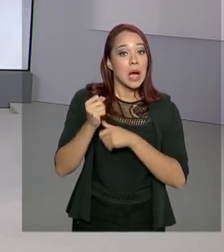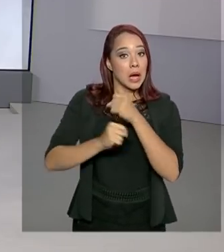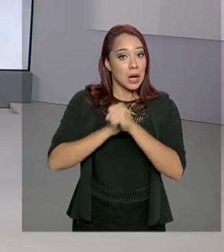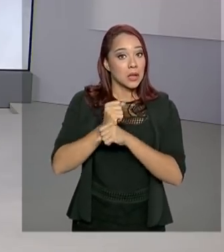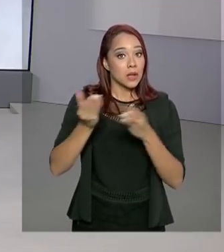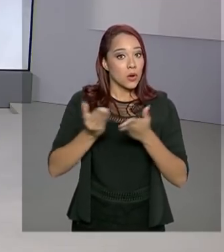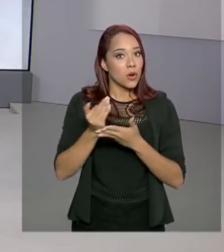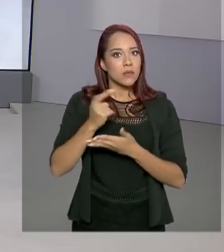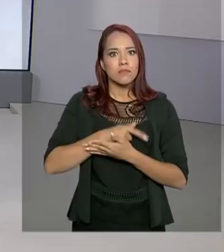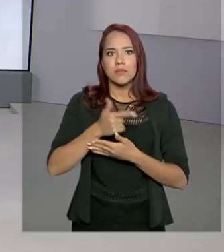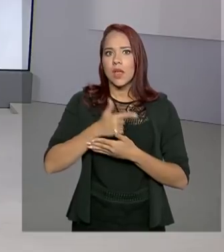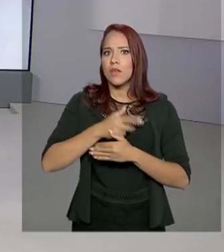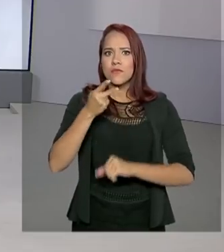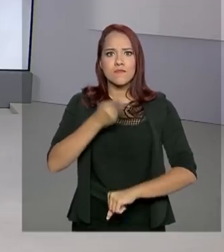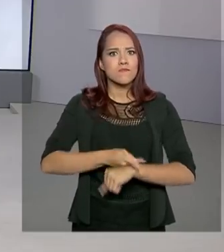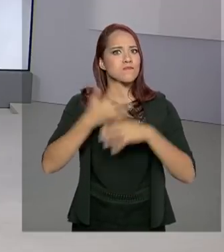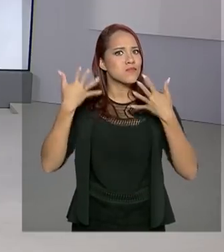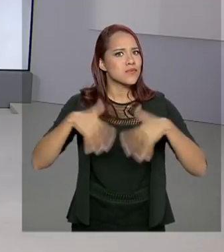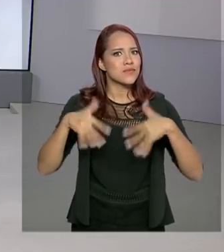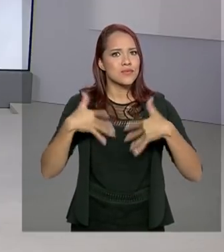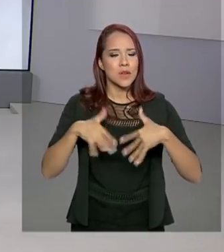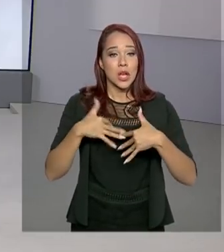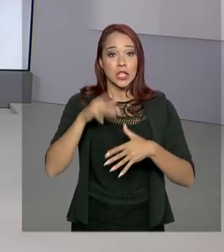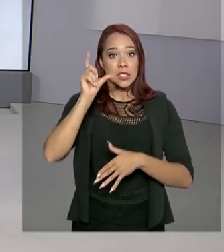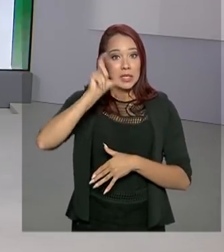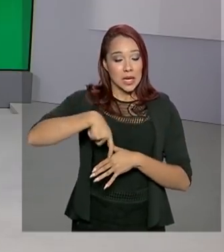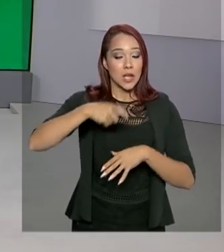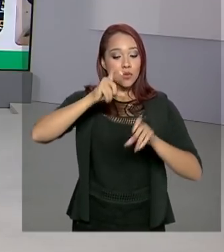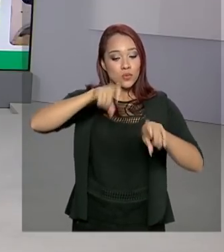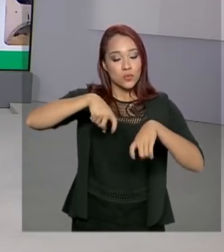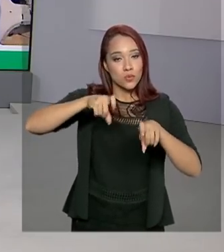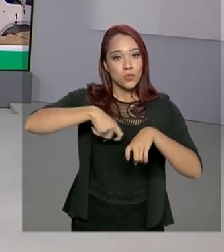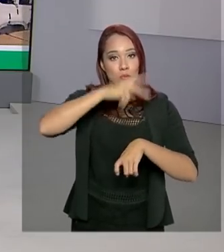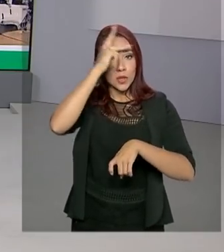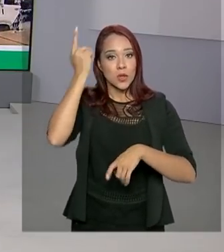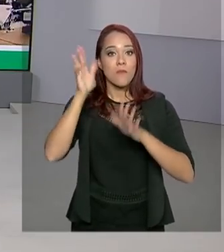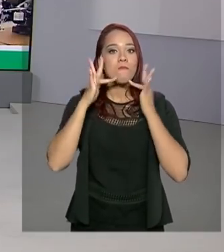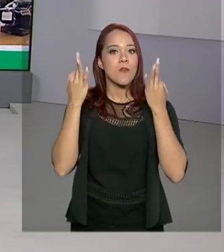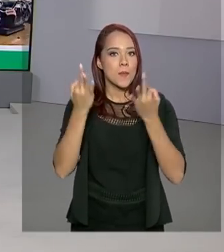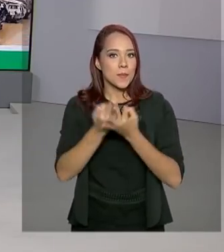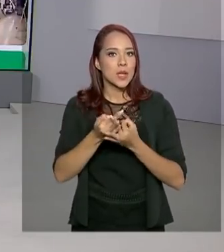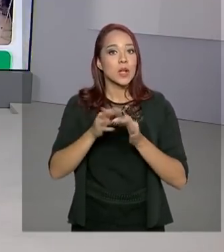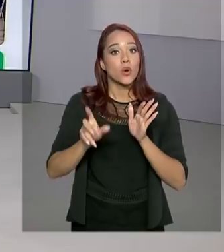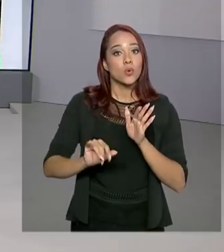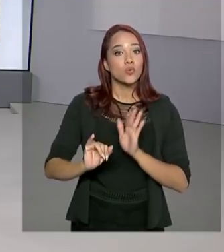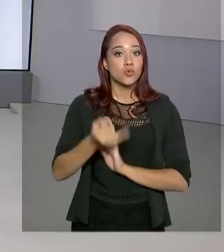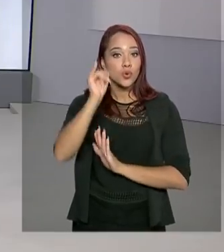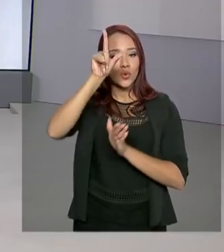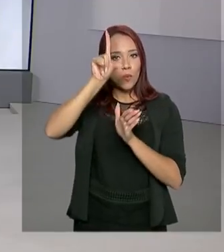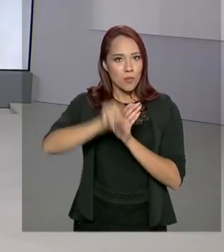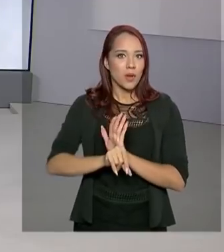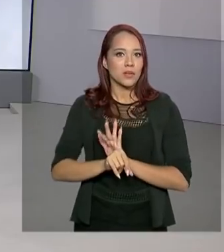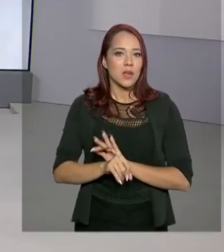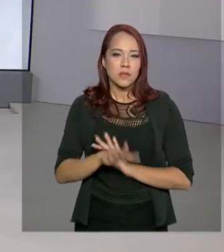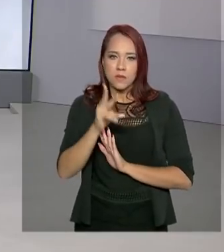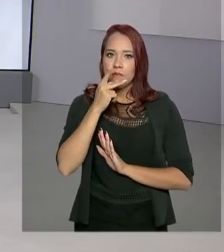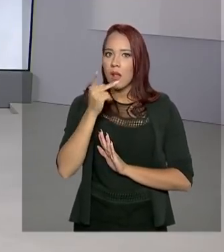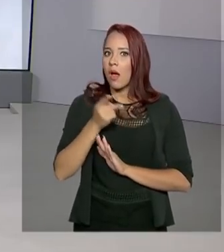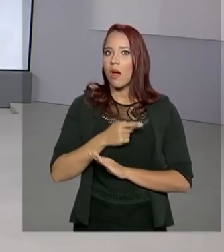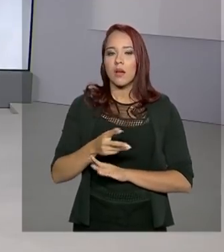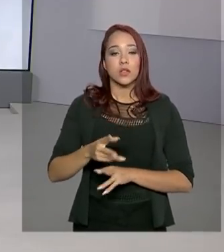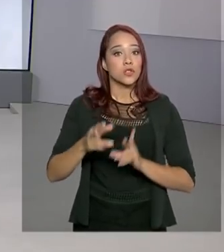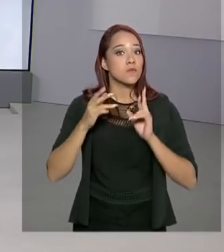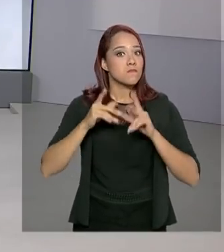registrou recorde também na oferta de crédito rural para agricultores familiares a juros baixos. E por falar em recorde,